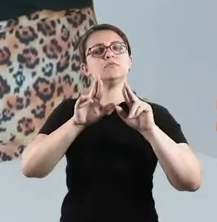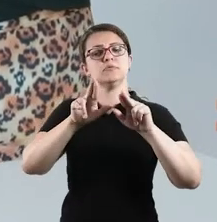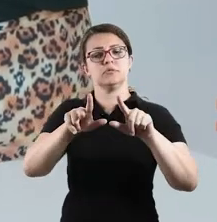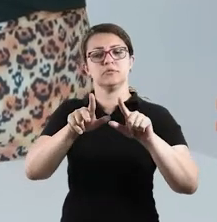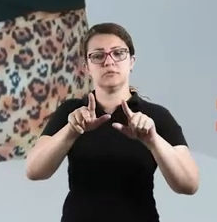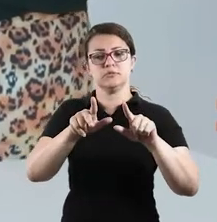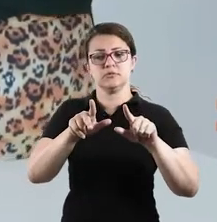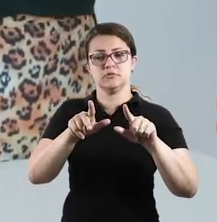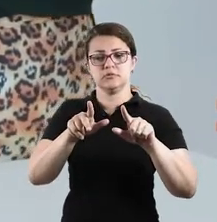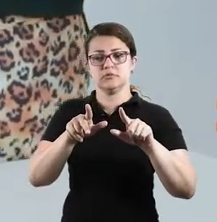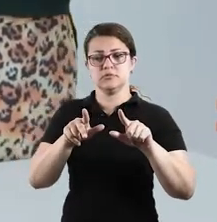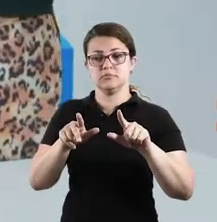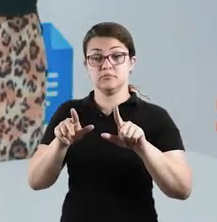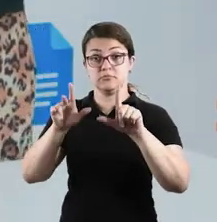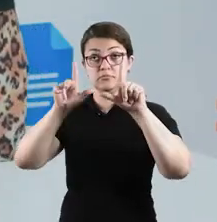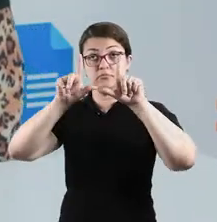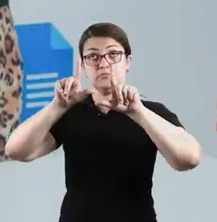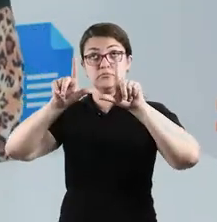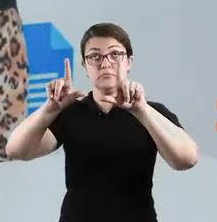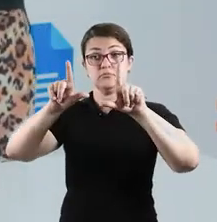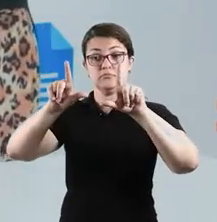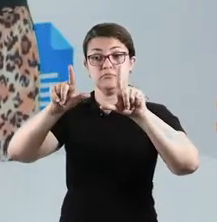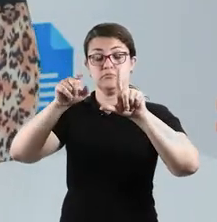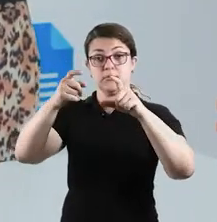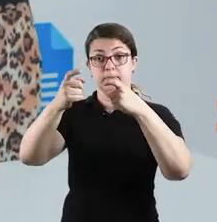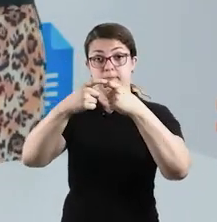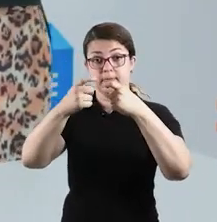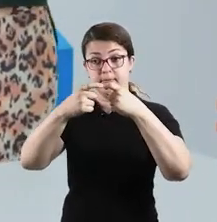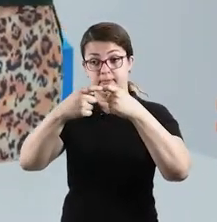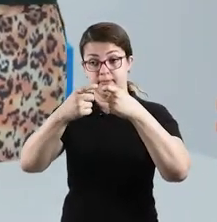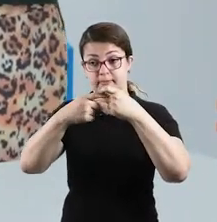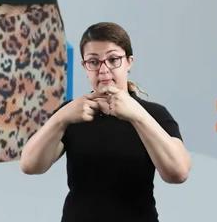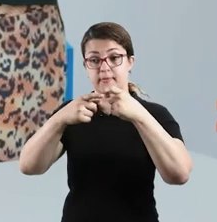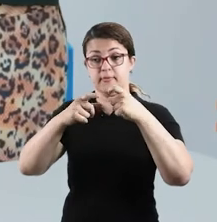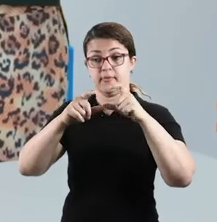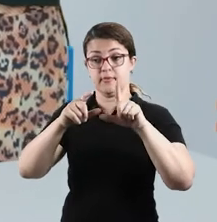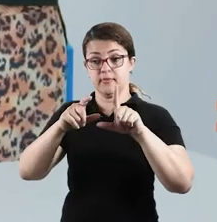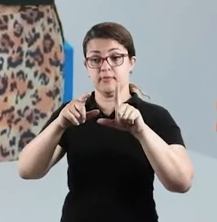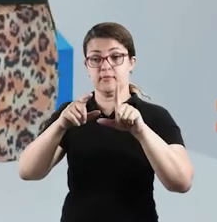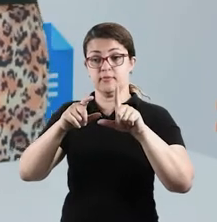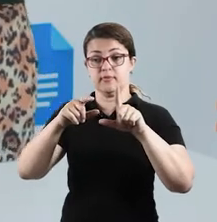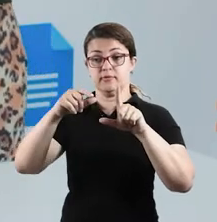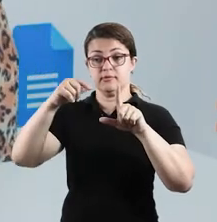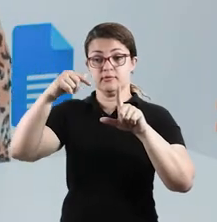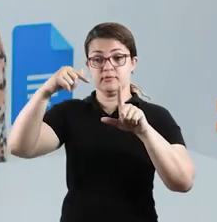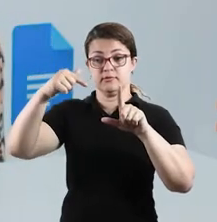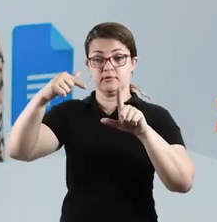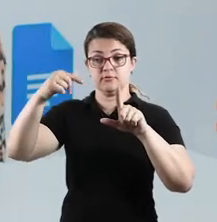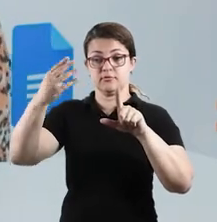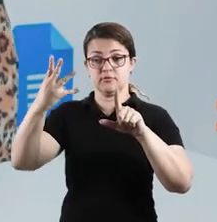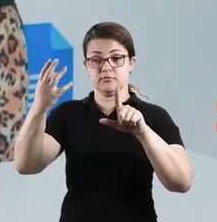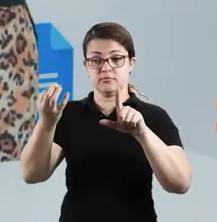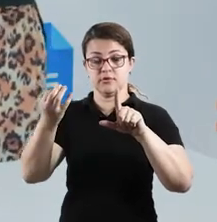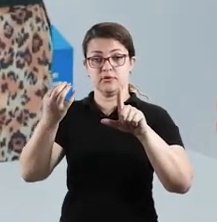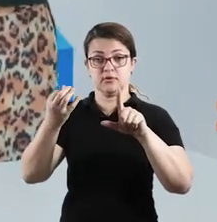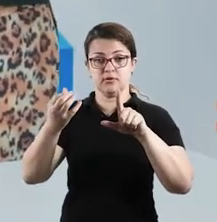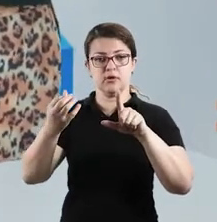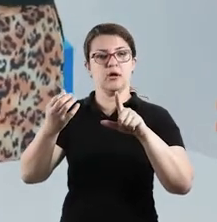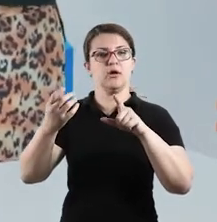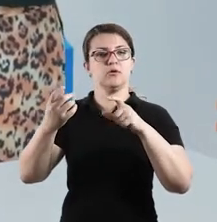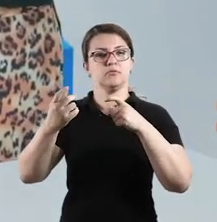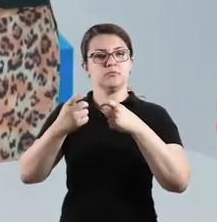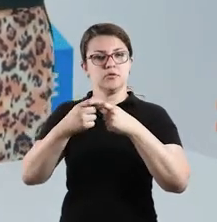Observe a sequência das senhas. Então, tá aqui o painel. Pediatria, P de pediatria, 746. Ortopedia,